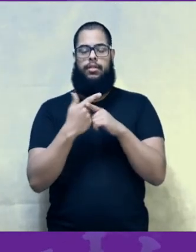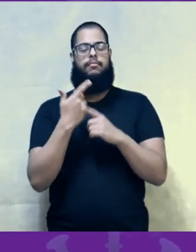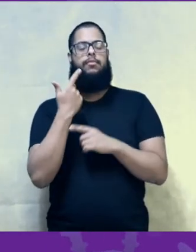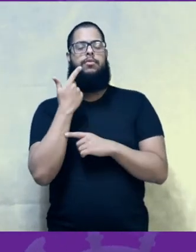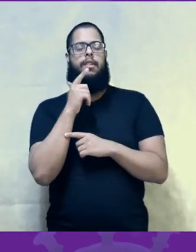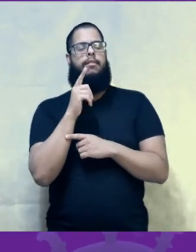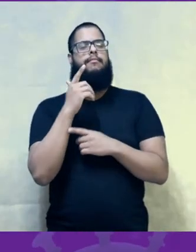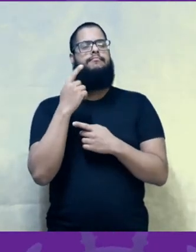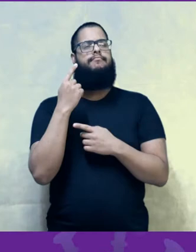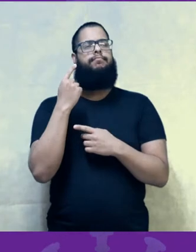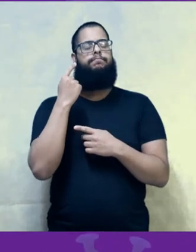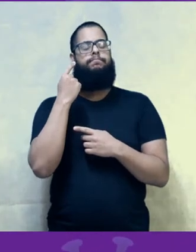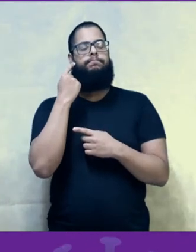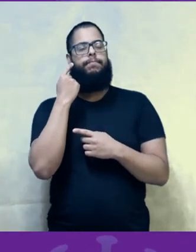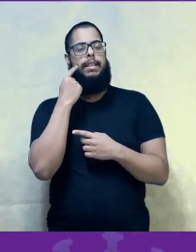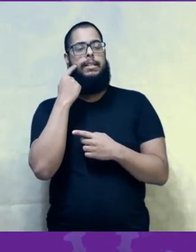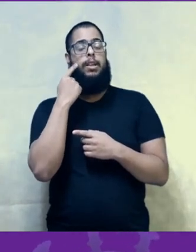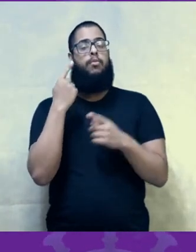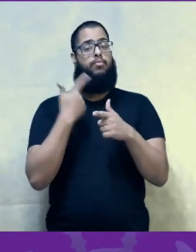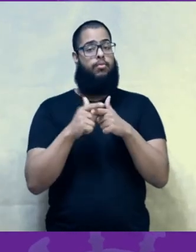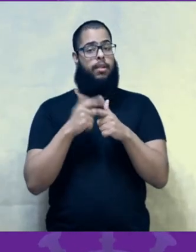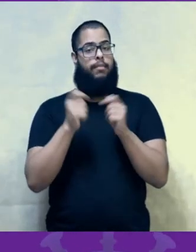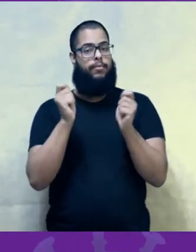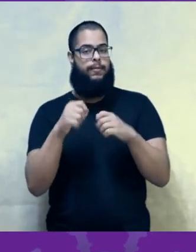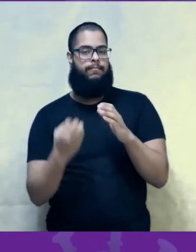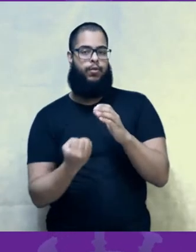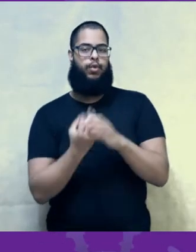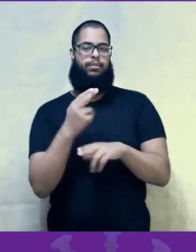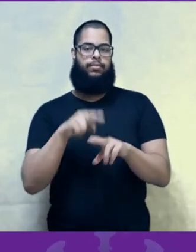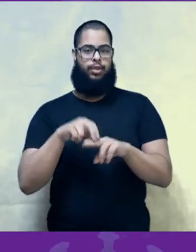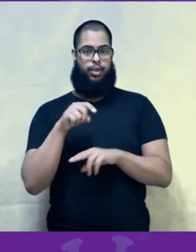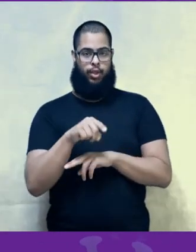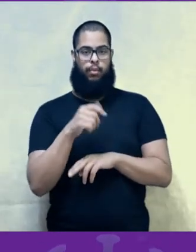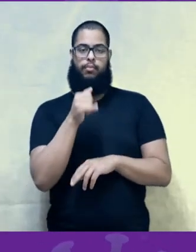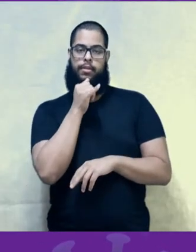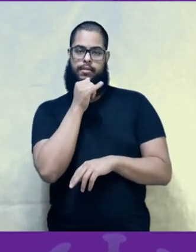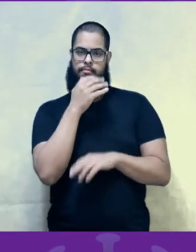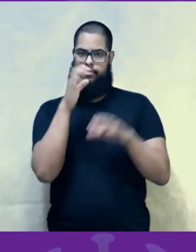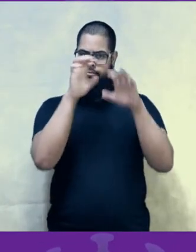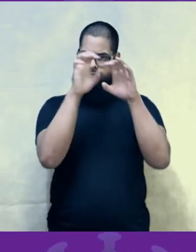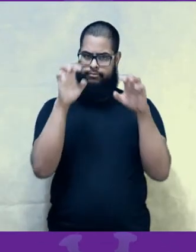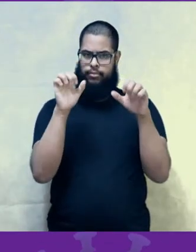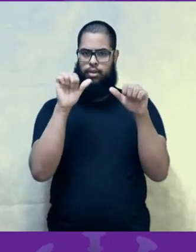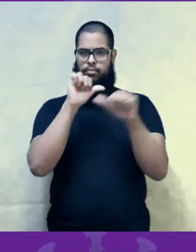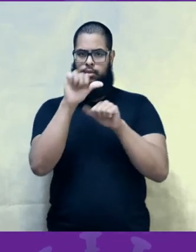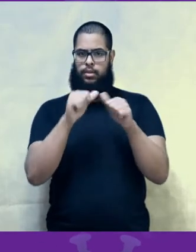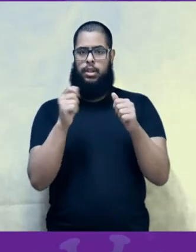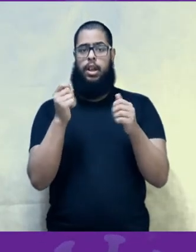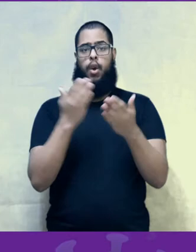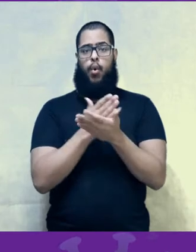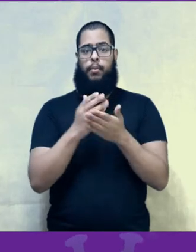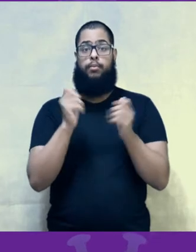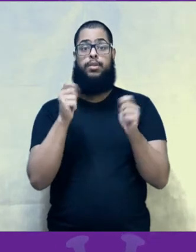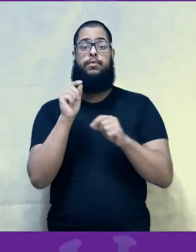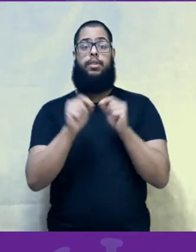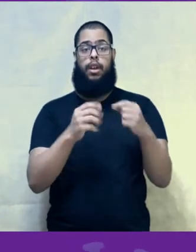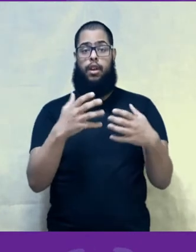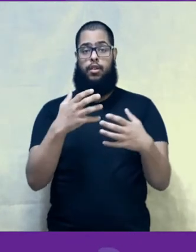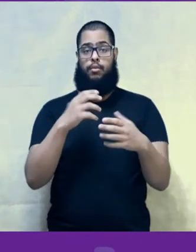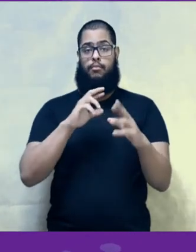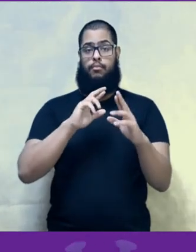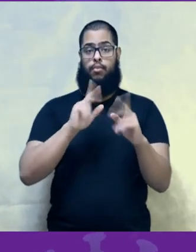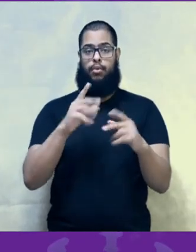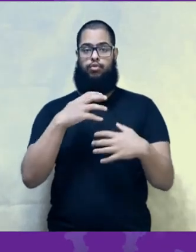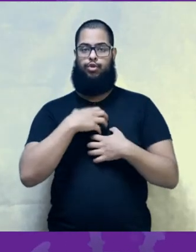mutações. Algumas mutações poderão fazer mudança no vírus ao ponto de modificar a forma de